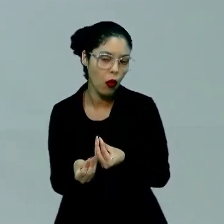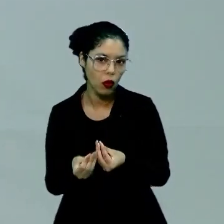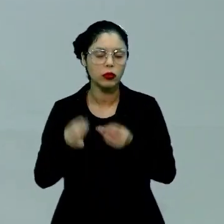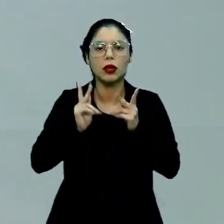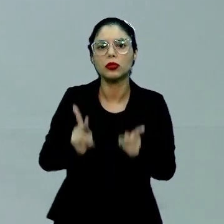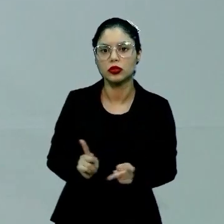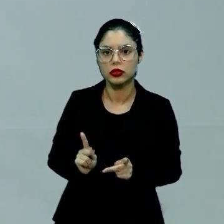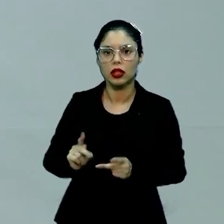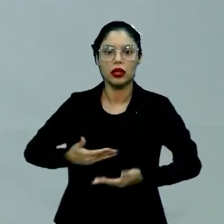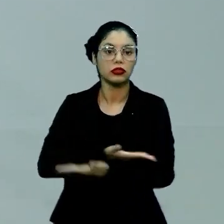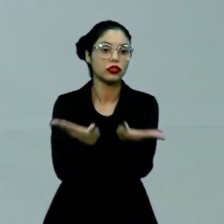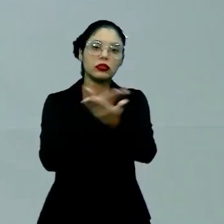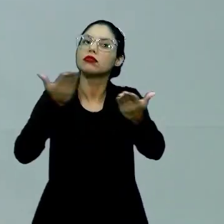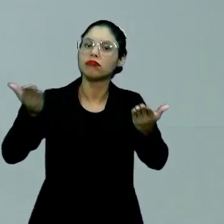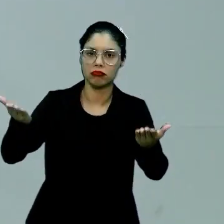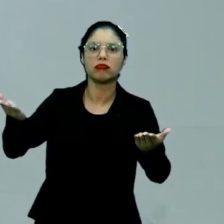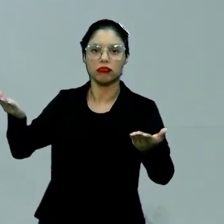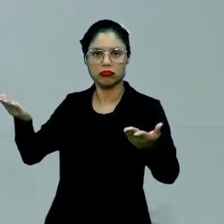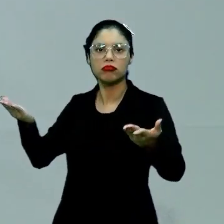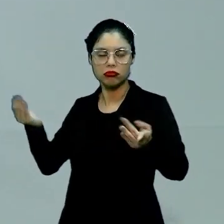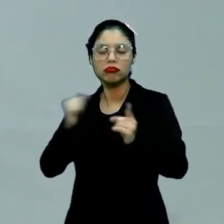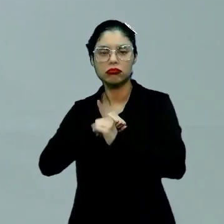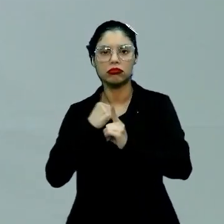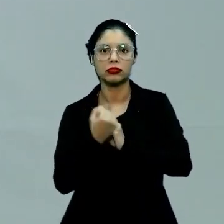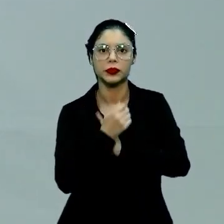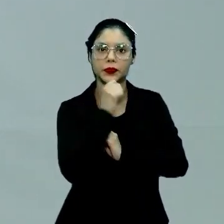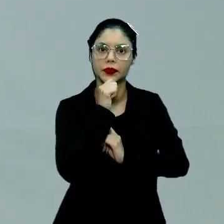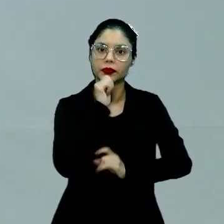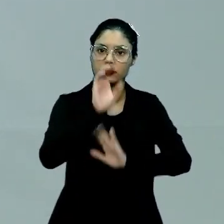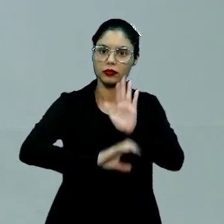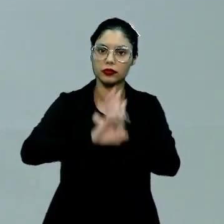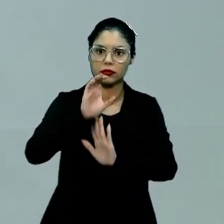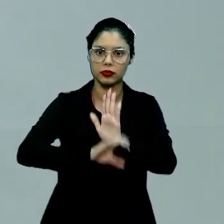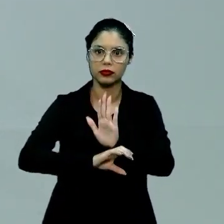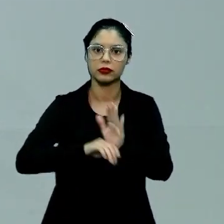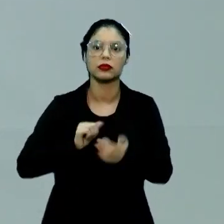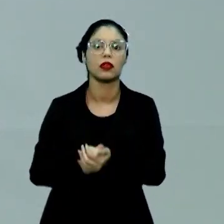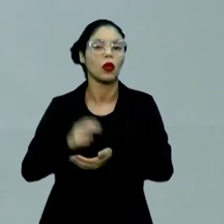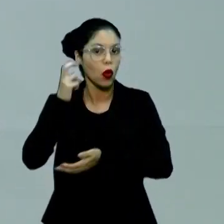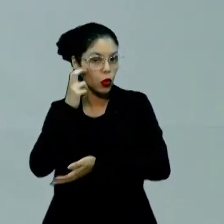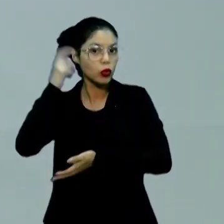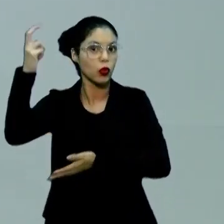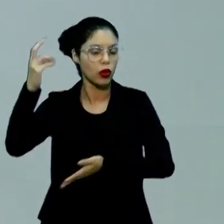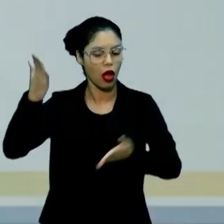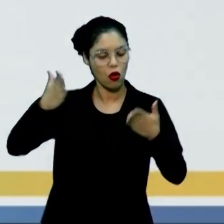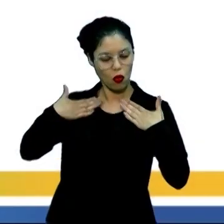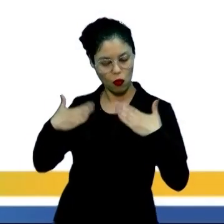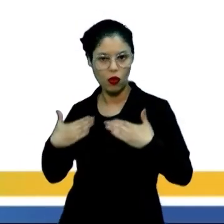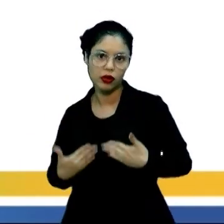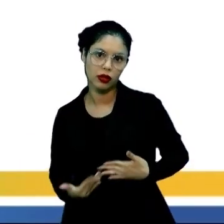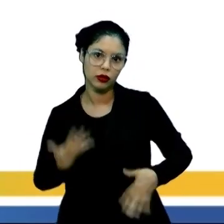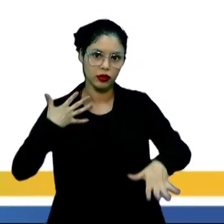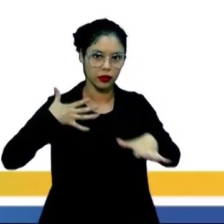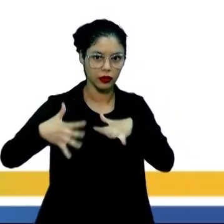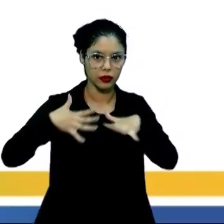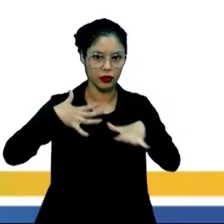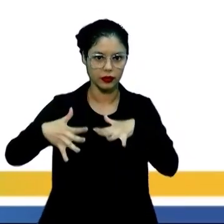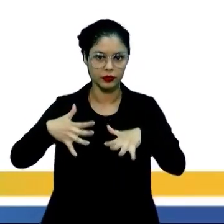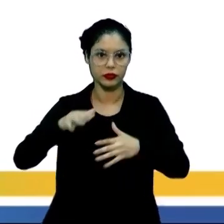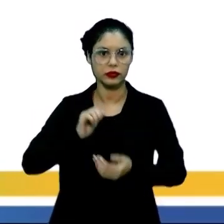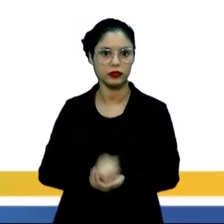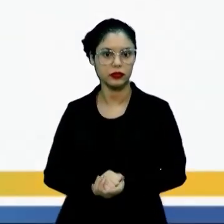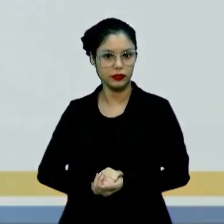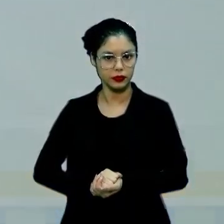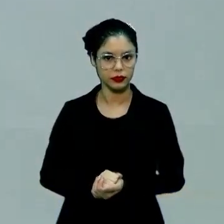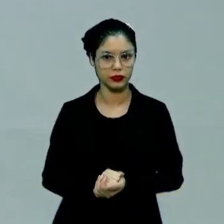porta perante a sociedade, nós temos o conteúdo que é cultura corporal de movimento, deixa eu até correr, cultura